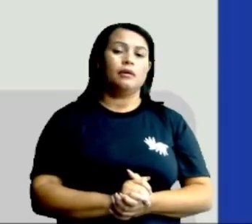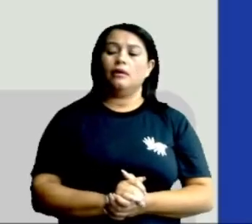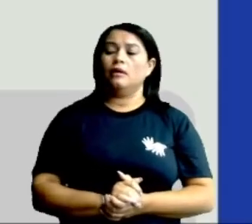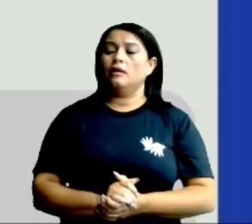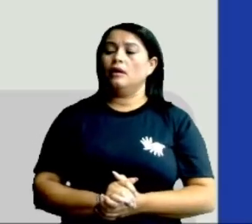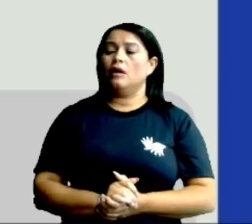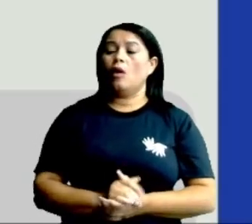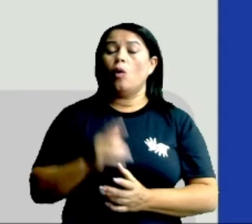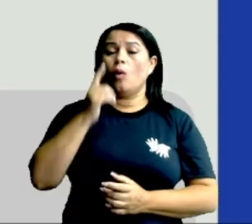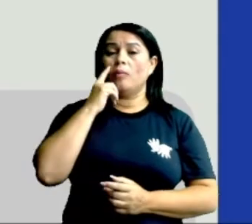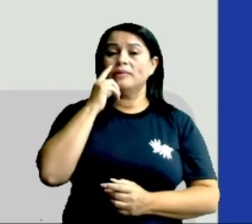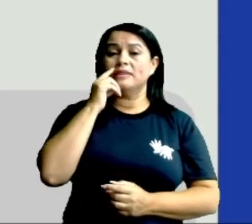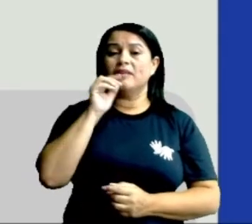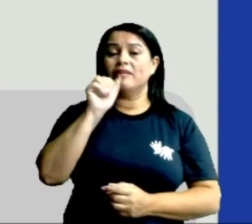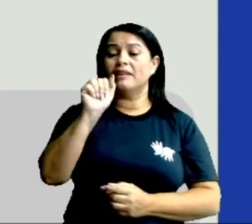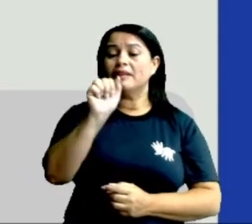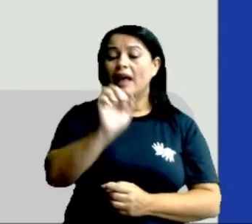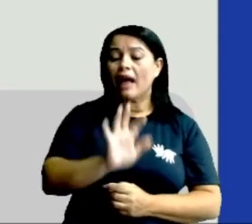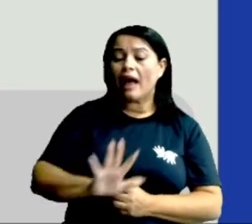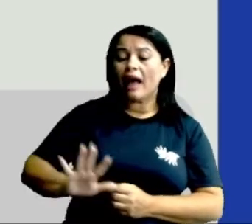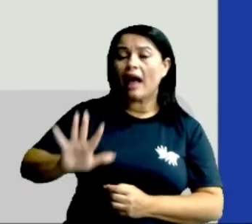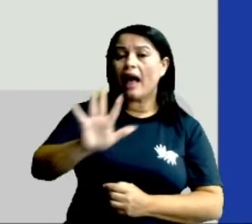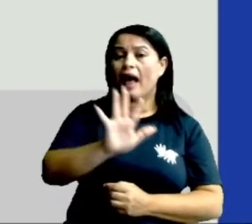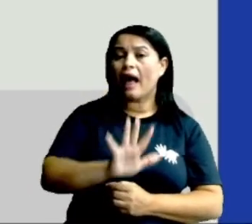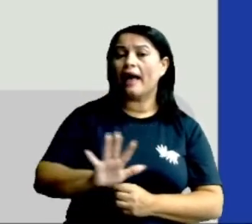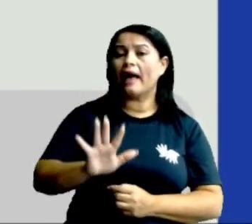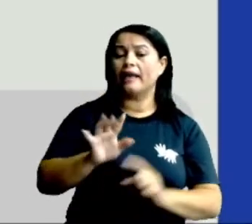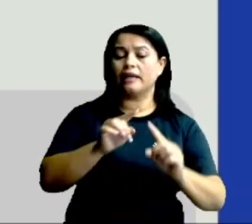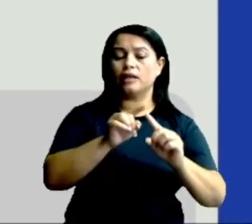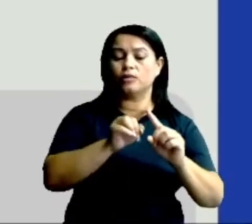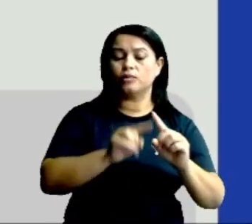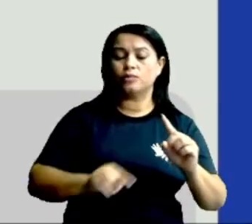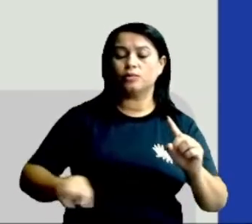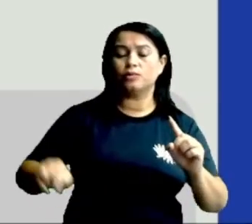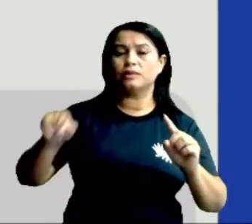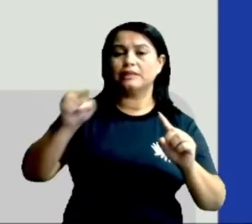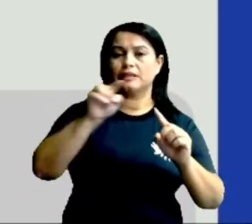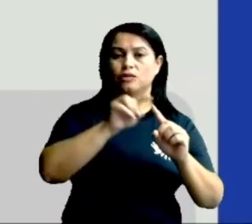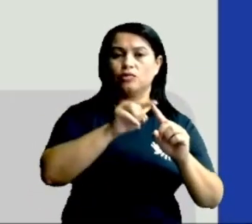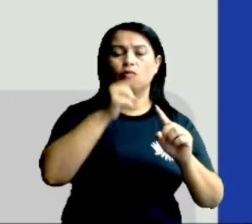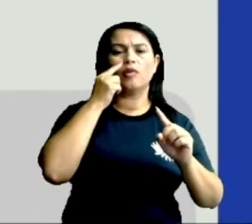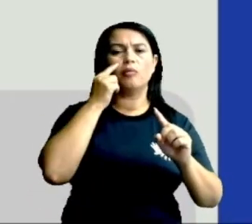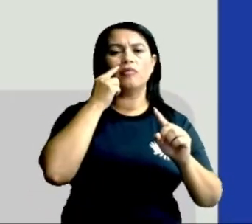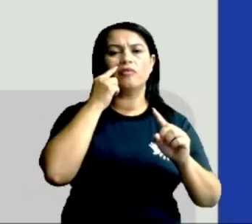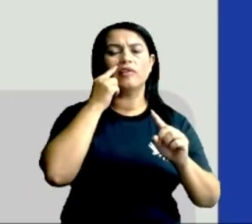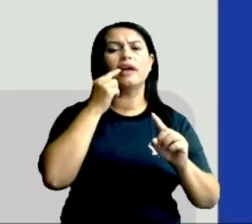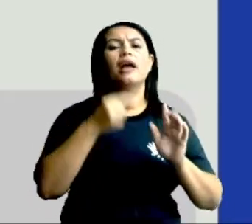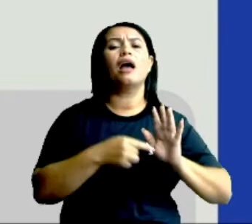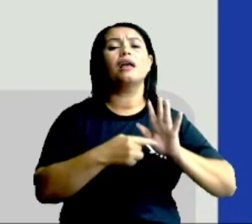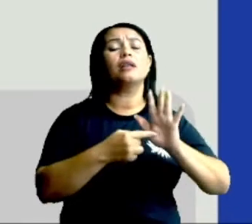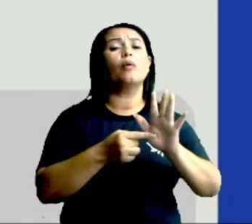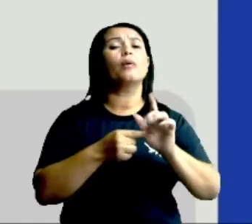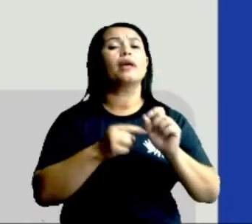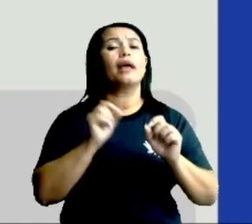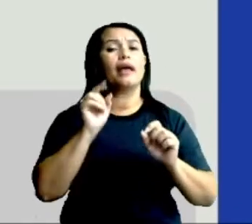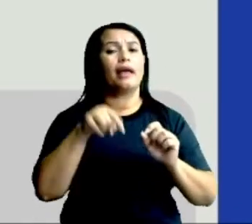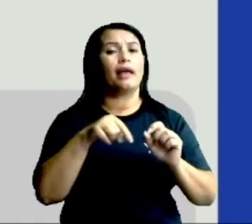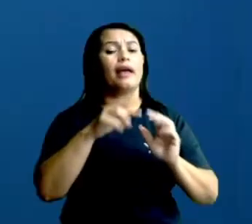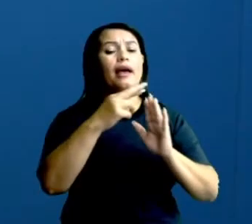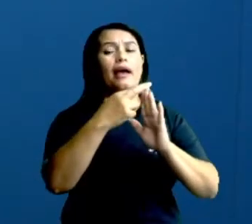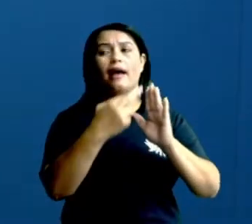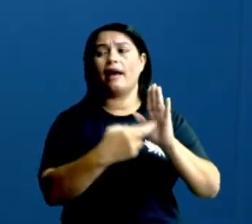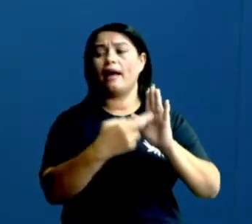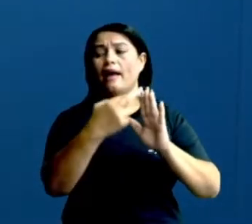A área do círculo. Então está aqui, ó. Que eu trouxe pra vocês. A área do círculo. Então essa daqui é a